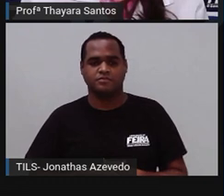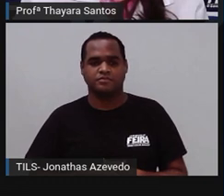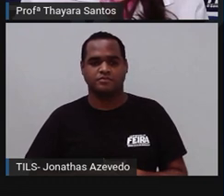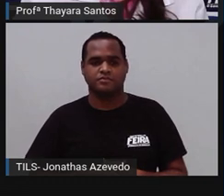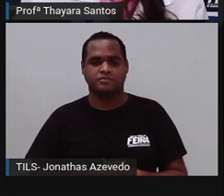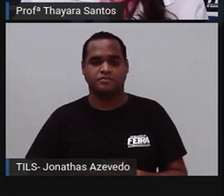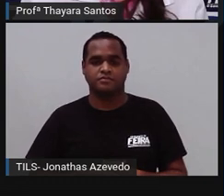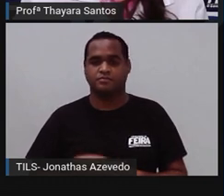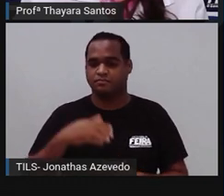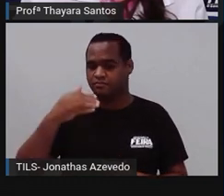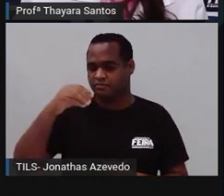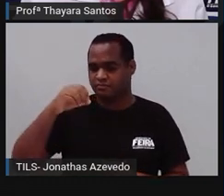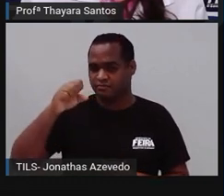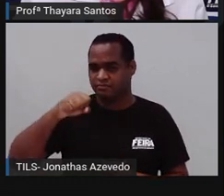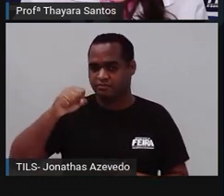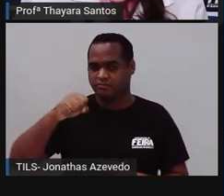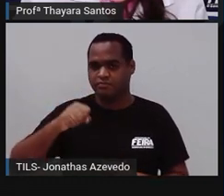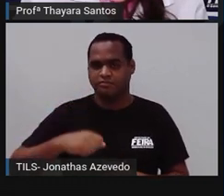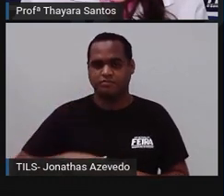10 segundos.